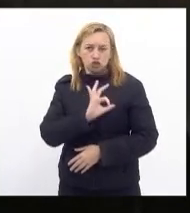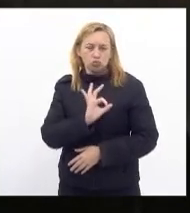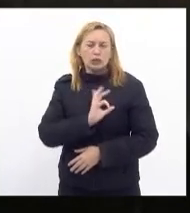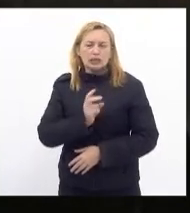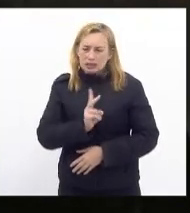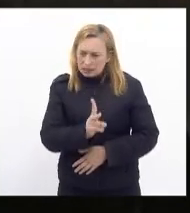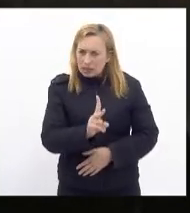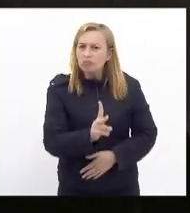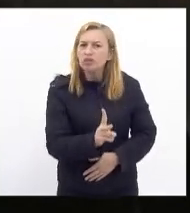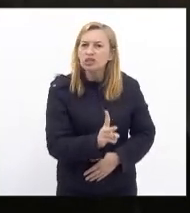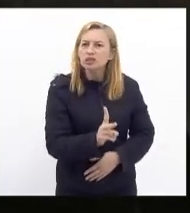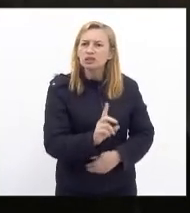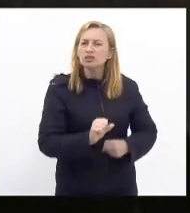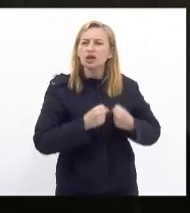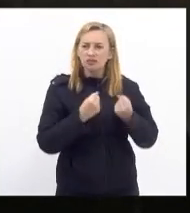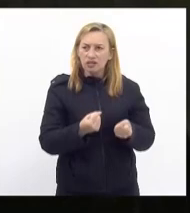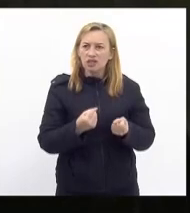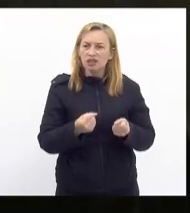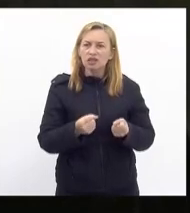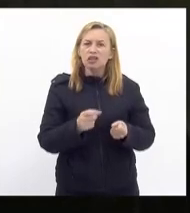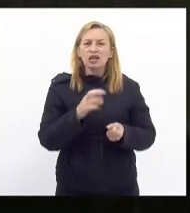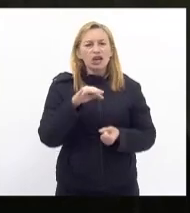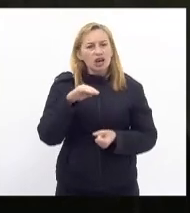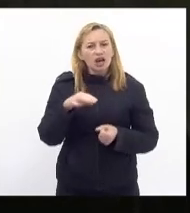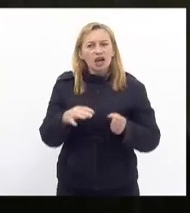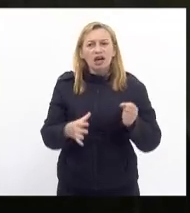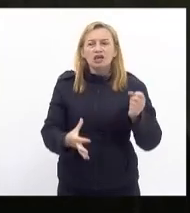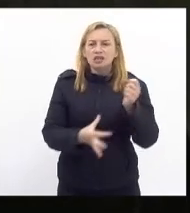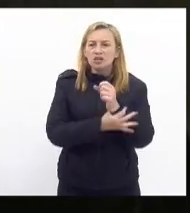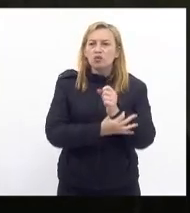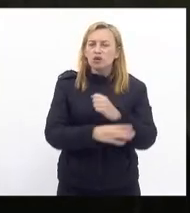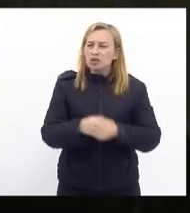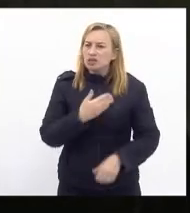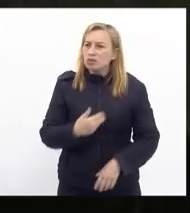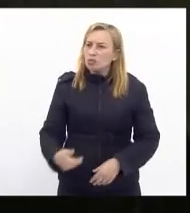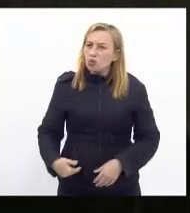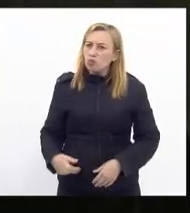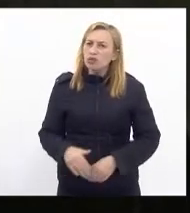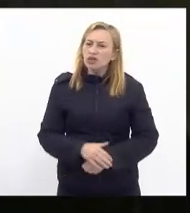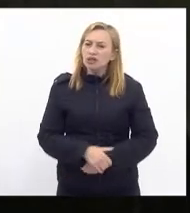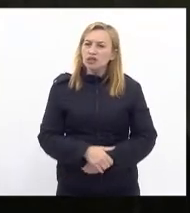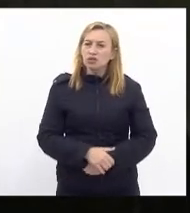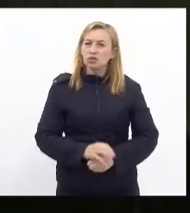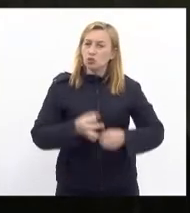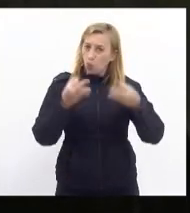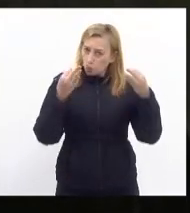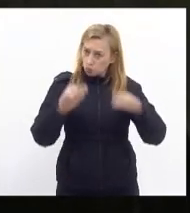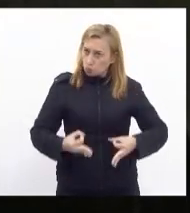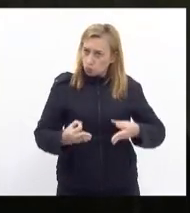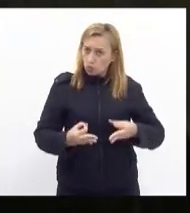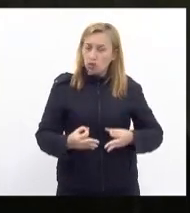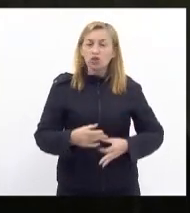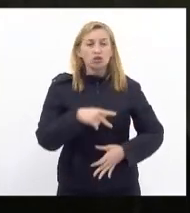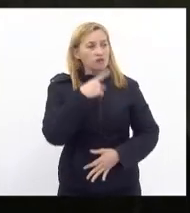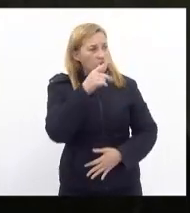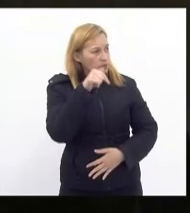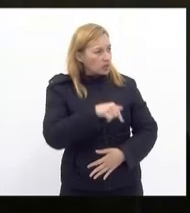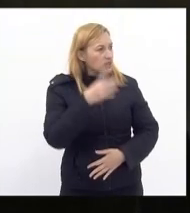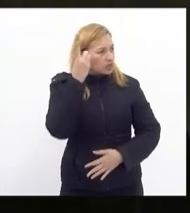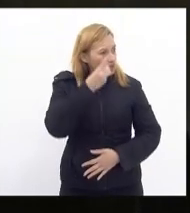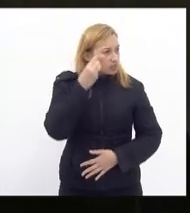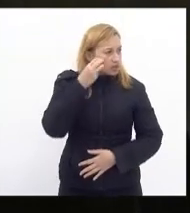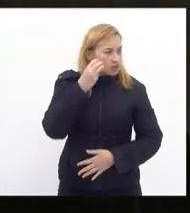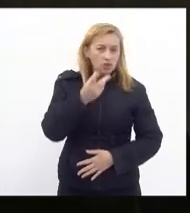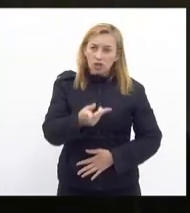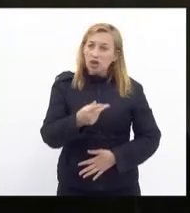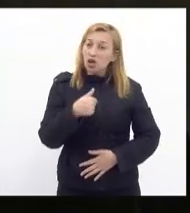defendendo para para os agentes de segurança pública né desde que sejam honestos é isso que a gente prega aqui né deputado Valdeck isso aí